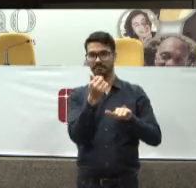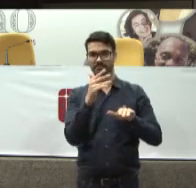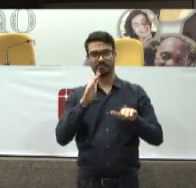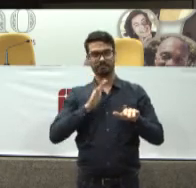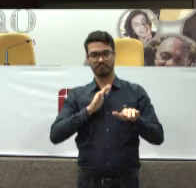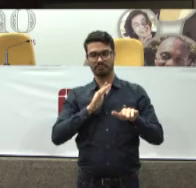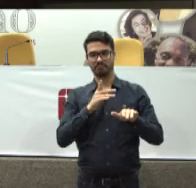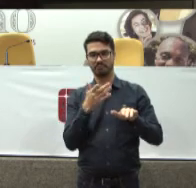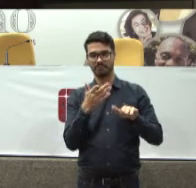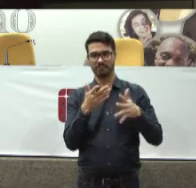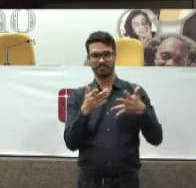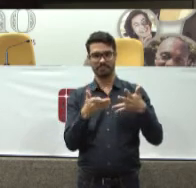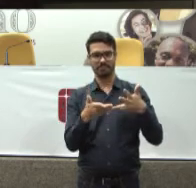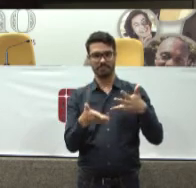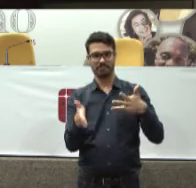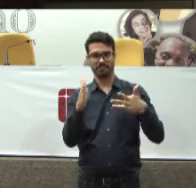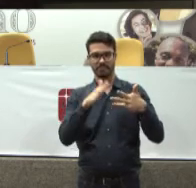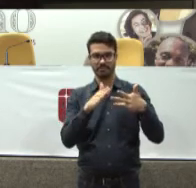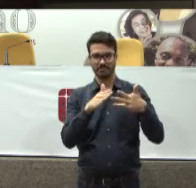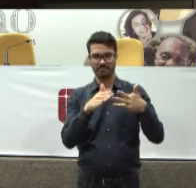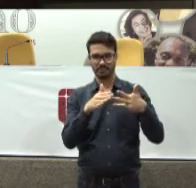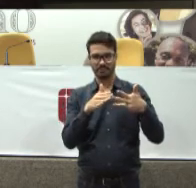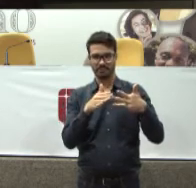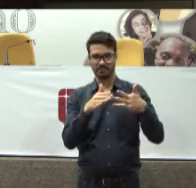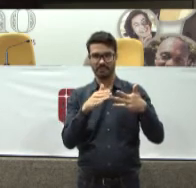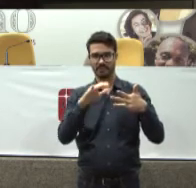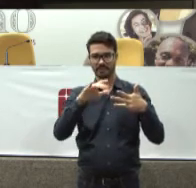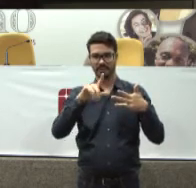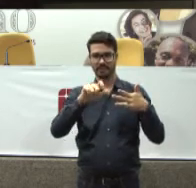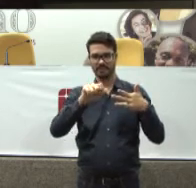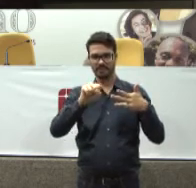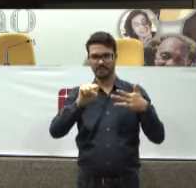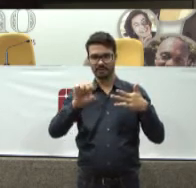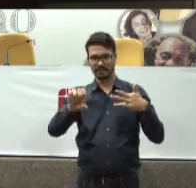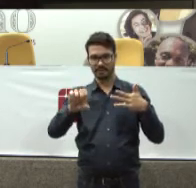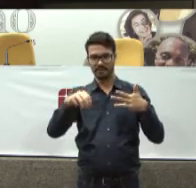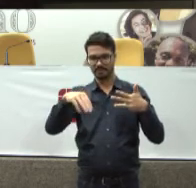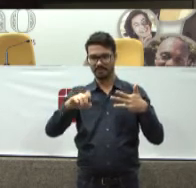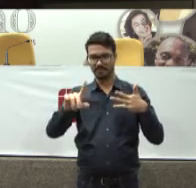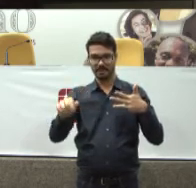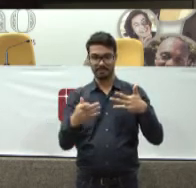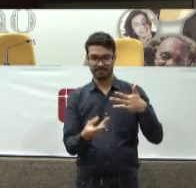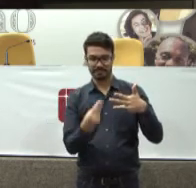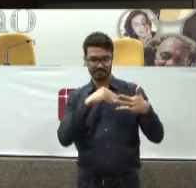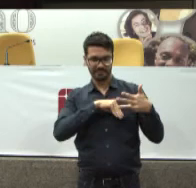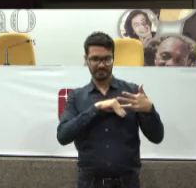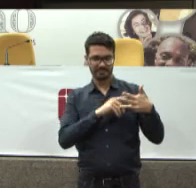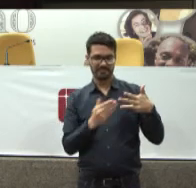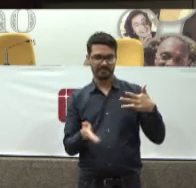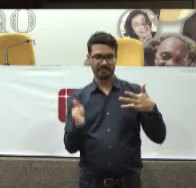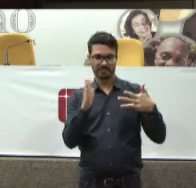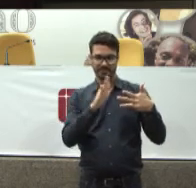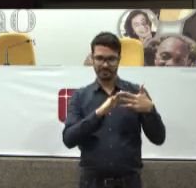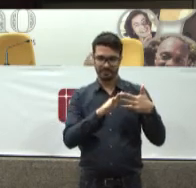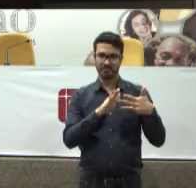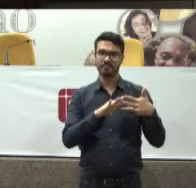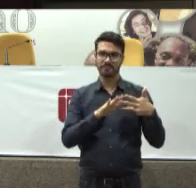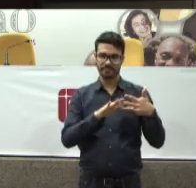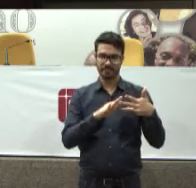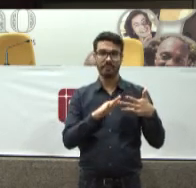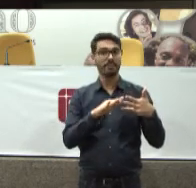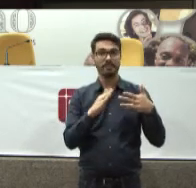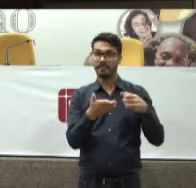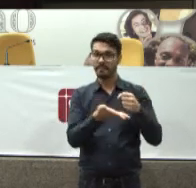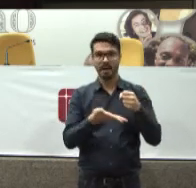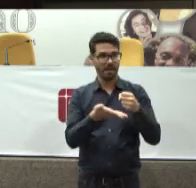refugia A medida São vários estudos Que indicam isso A medida que a renda melhora As pessoas Buscam no plano de saúde Um item